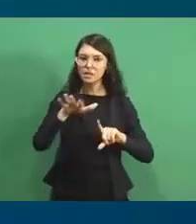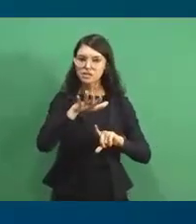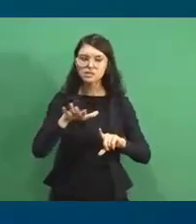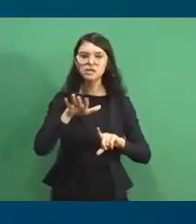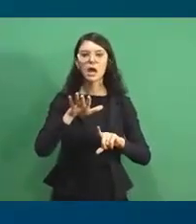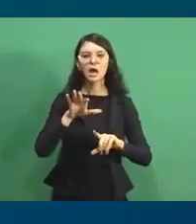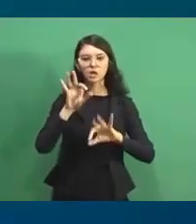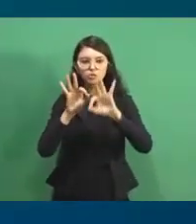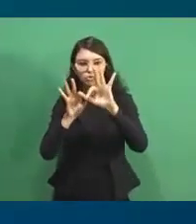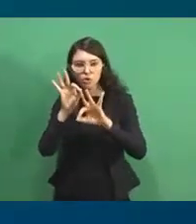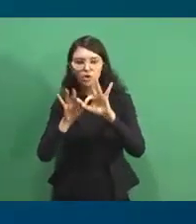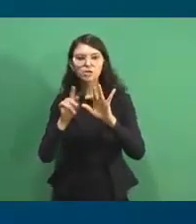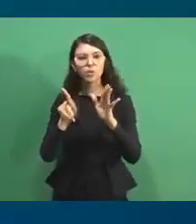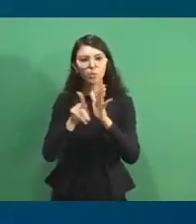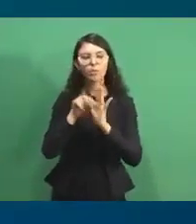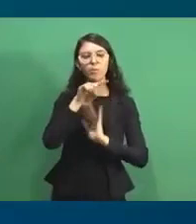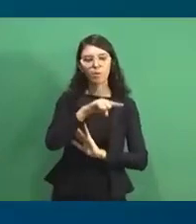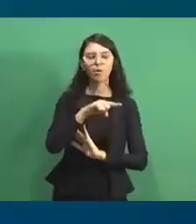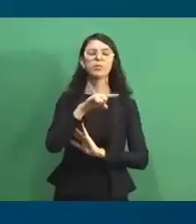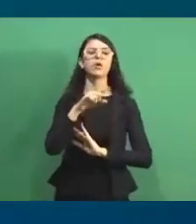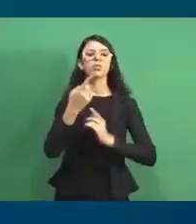logística fica por parte do parceiro ainda.